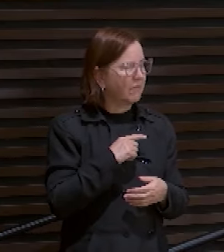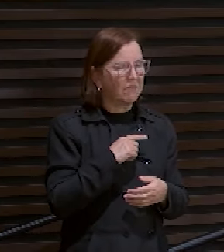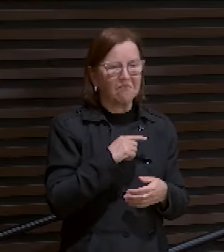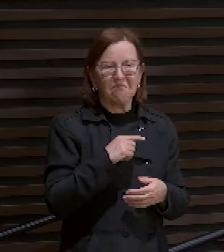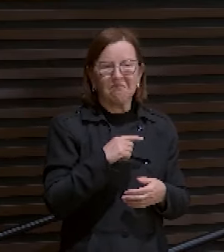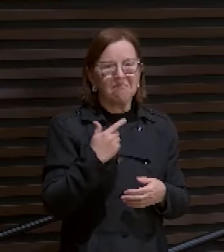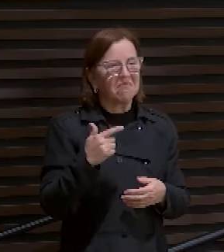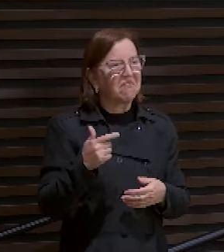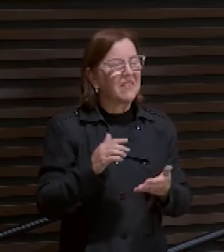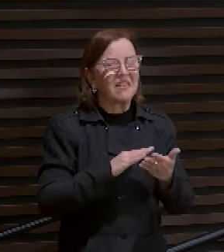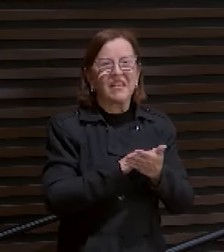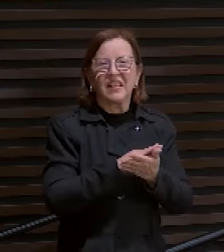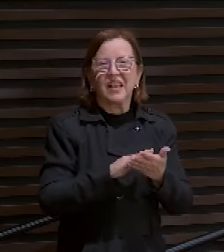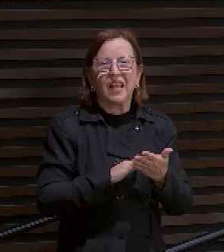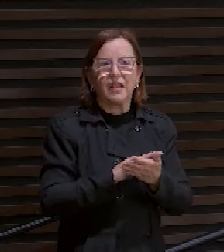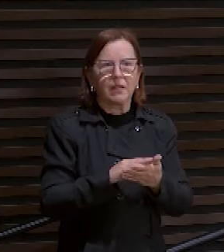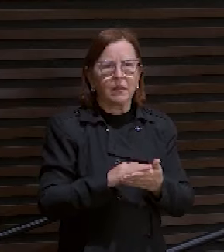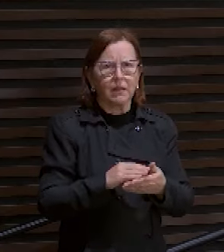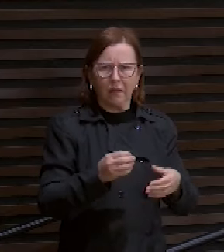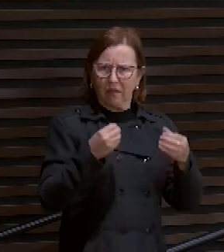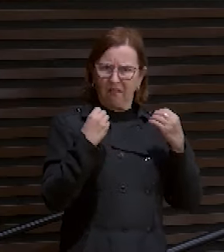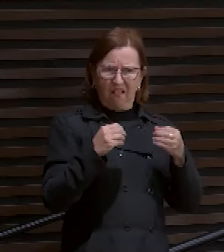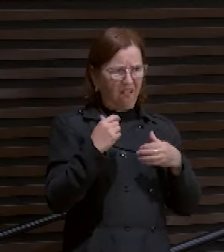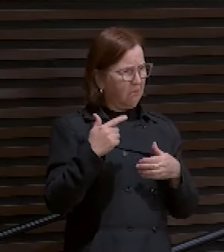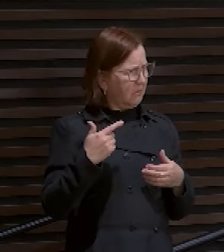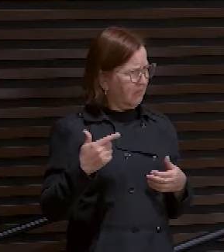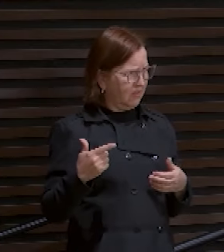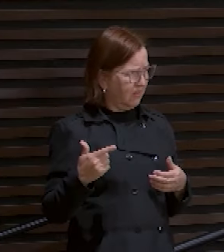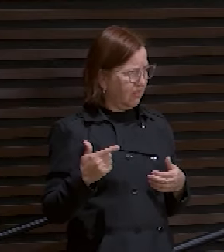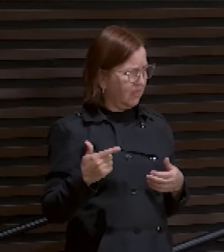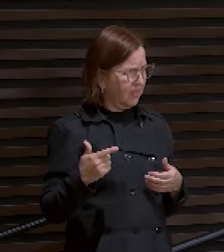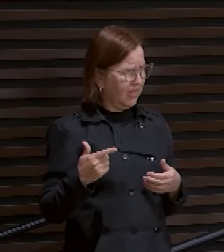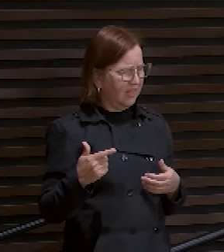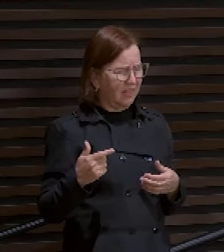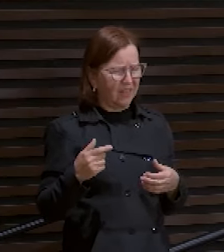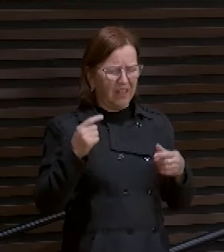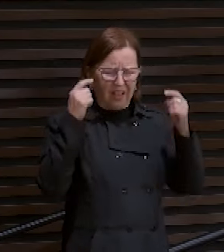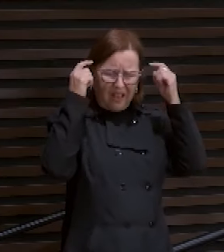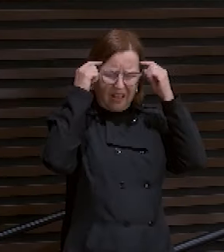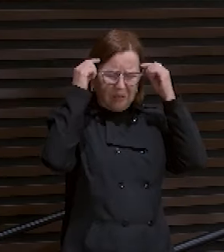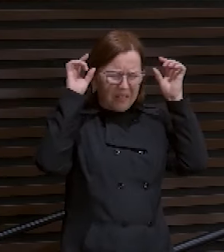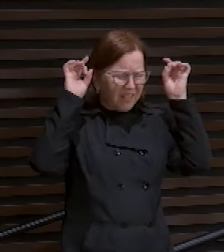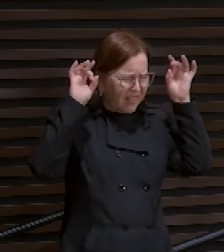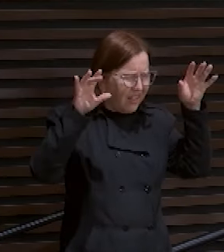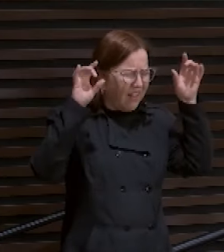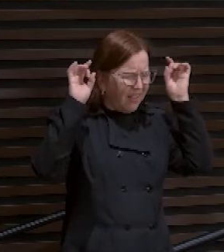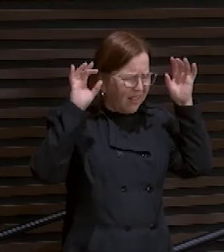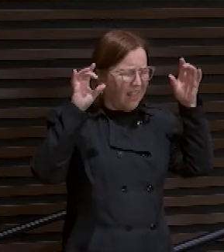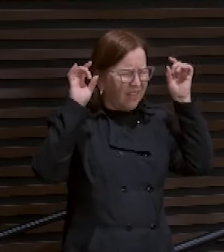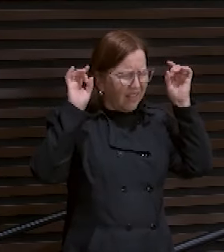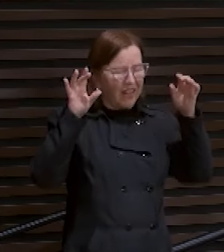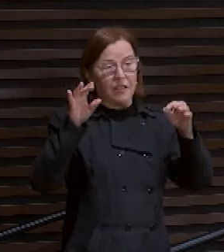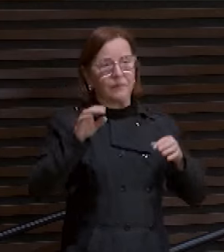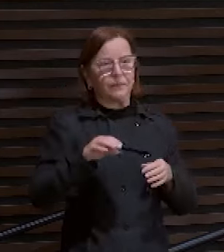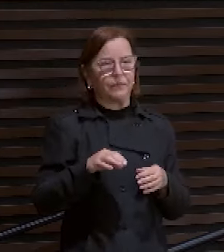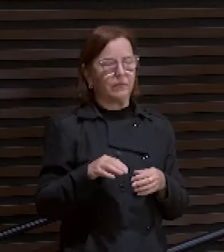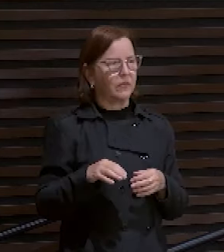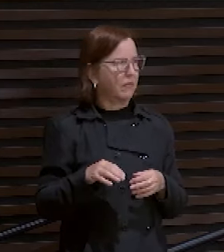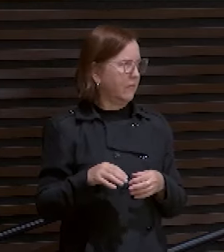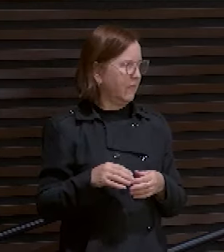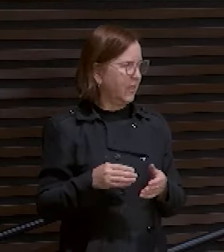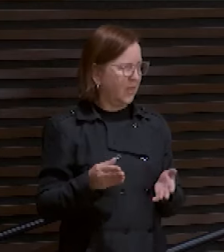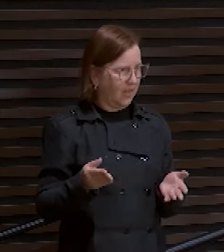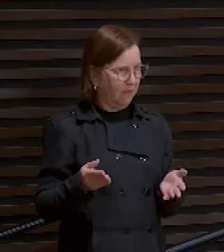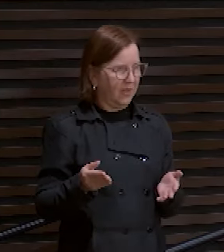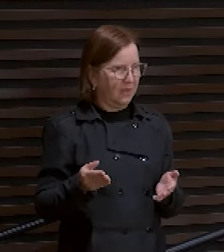nada. Como não tem nada? cabeça, dor de cabeça já há semanas. Você acha que o